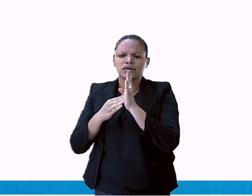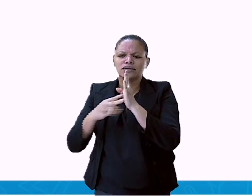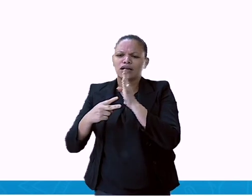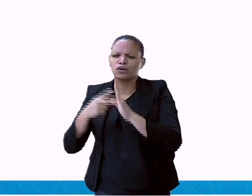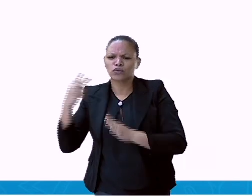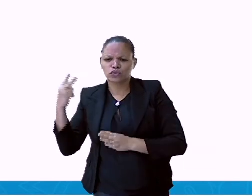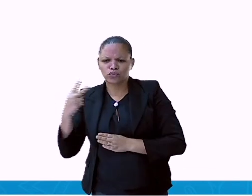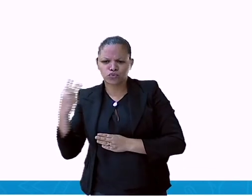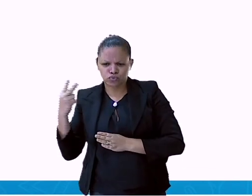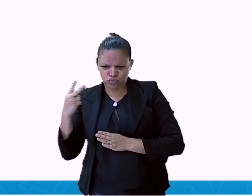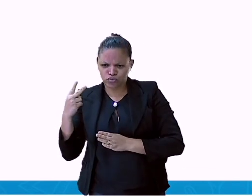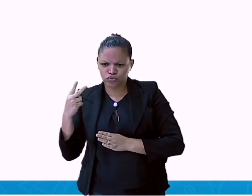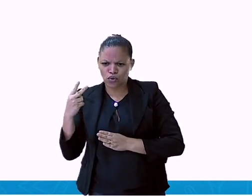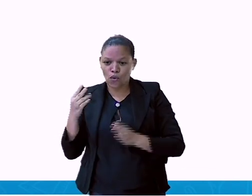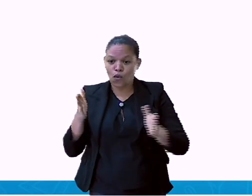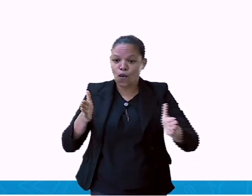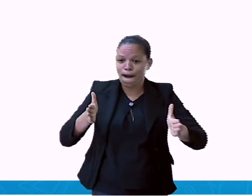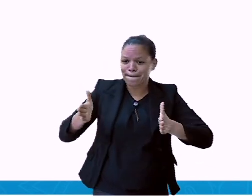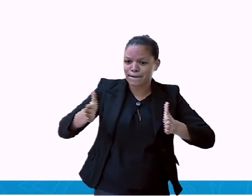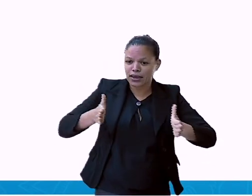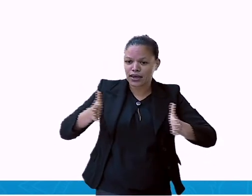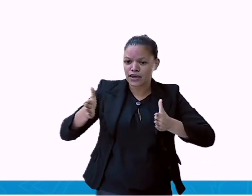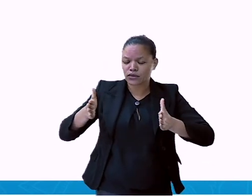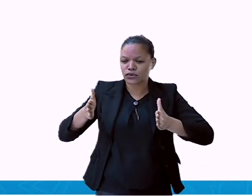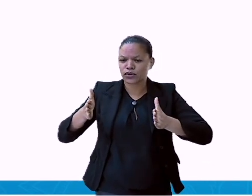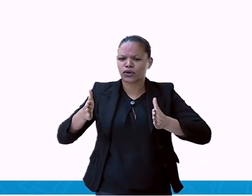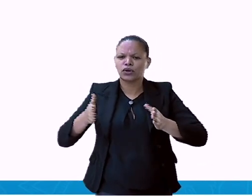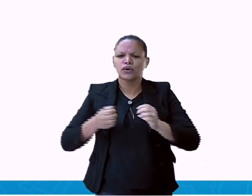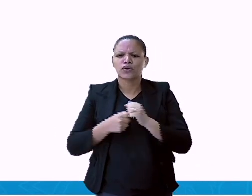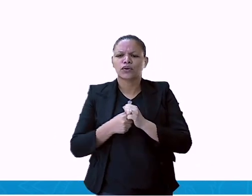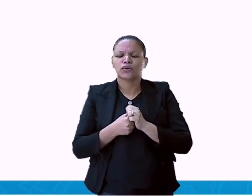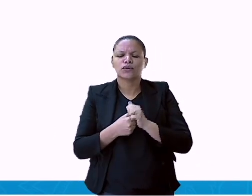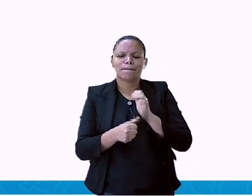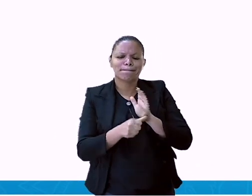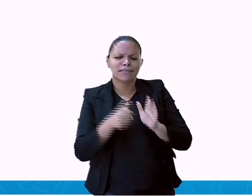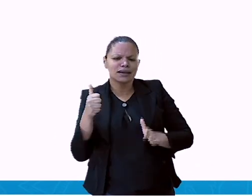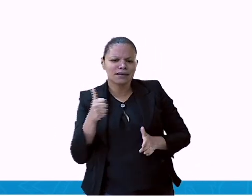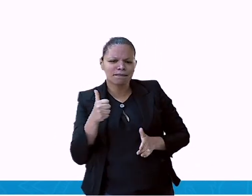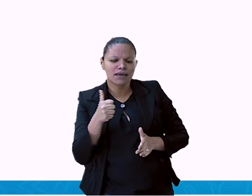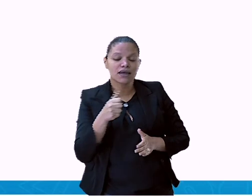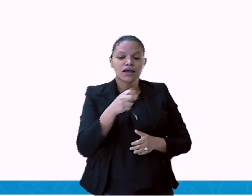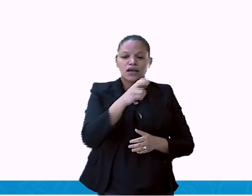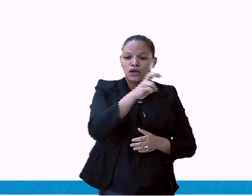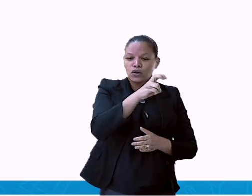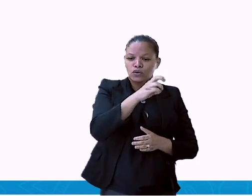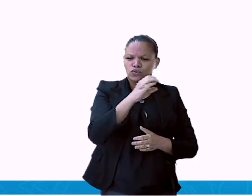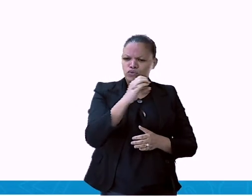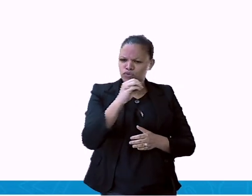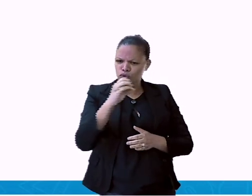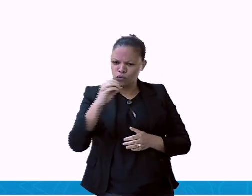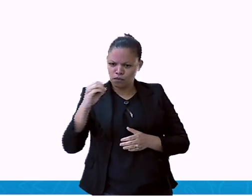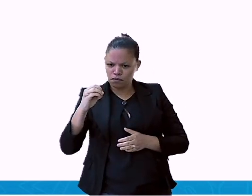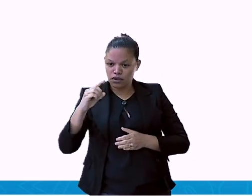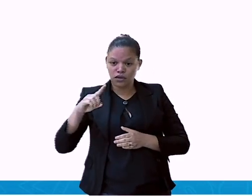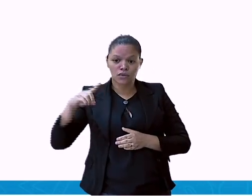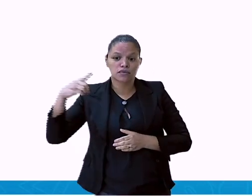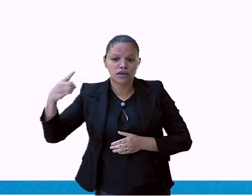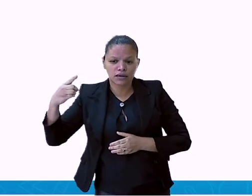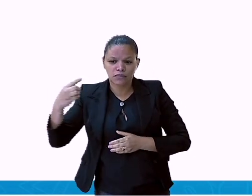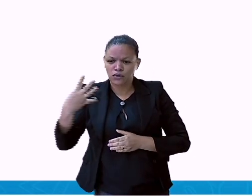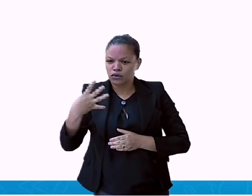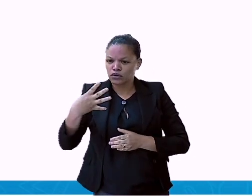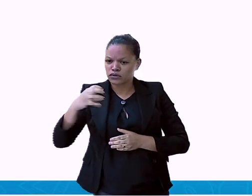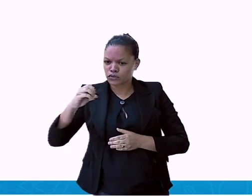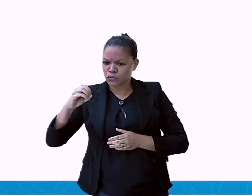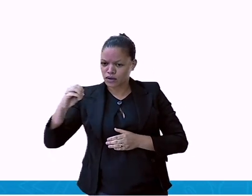diminuiu a quantidade de pacientes para 4 mil. Então, aí, qual aumentou e qual diminuiu? Vamos para a